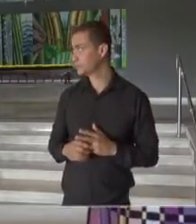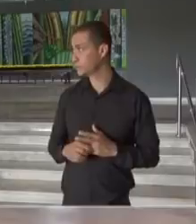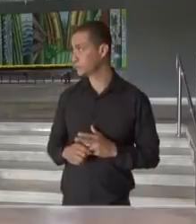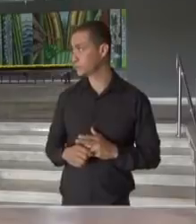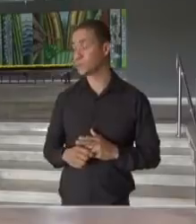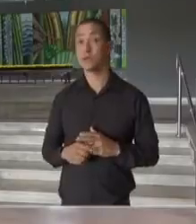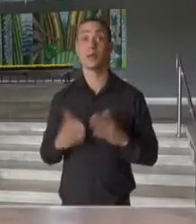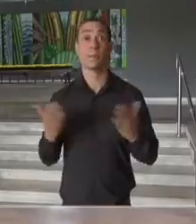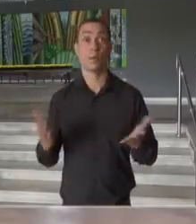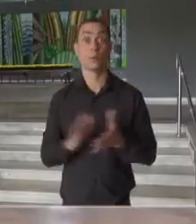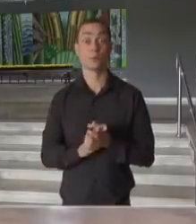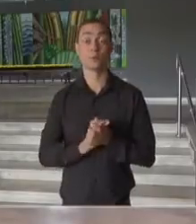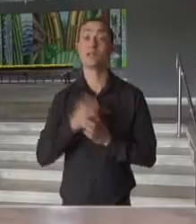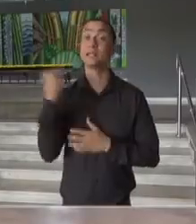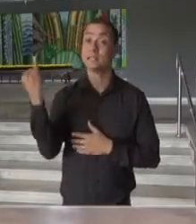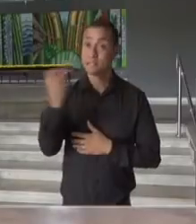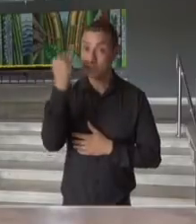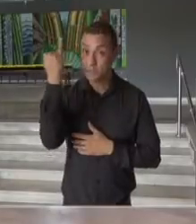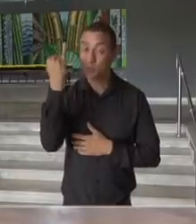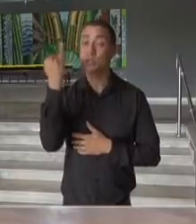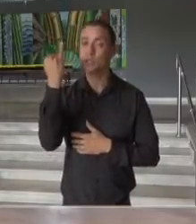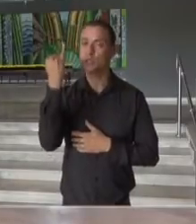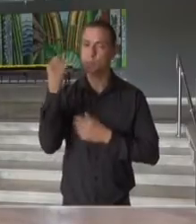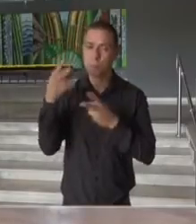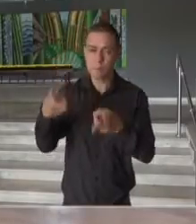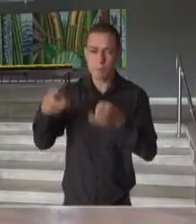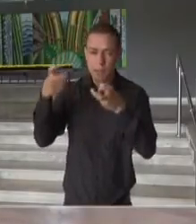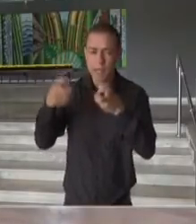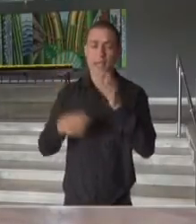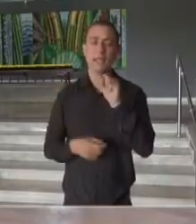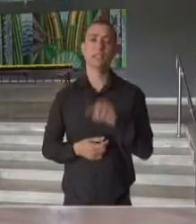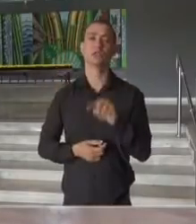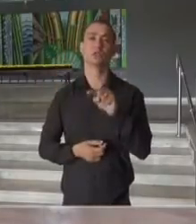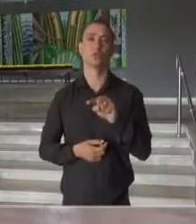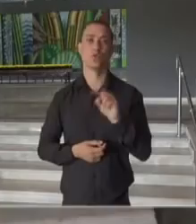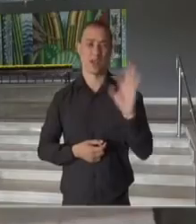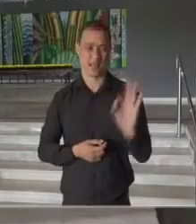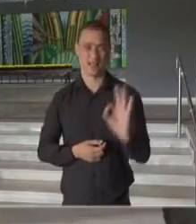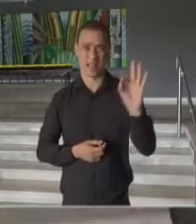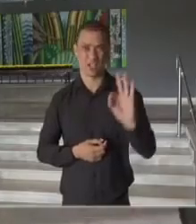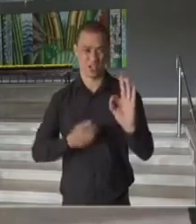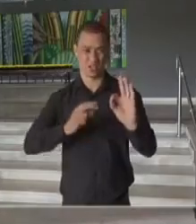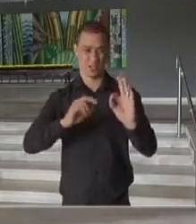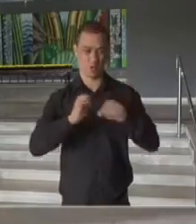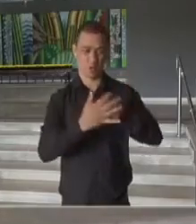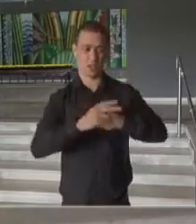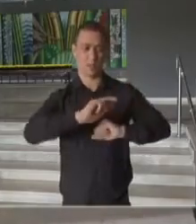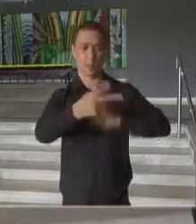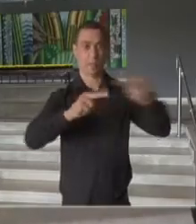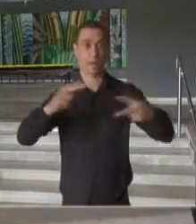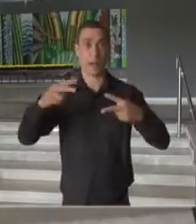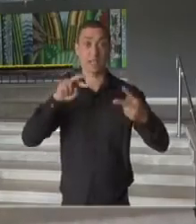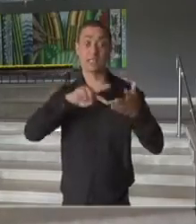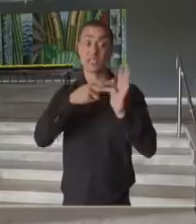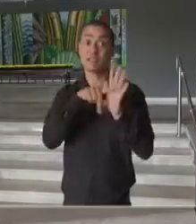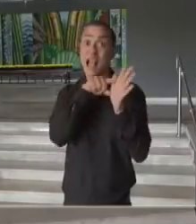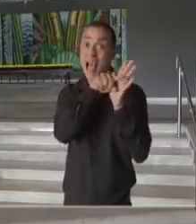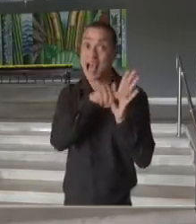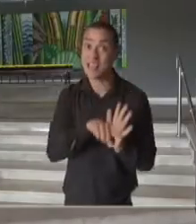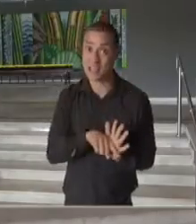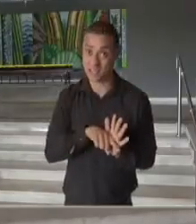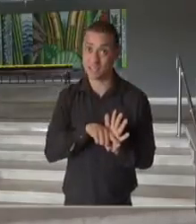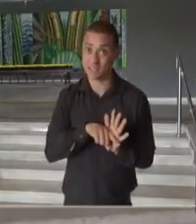É importante sempre a gente usar essa taxa de transmissão como uma análise. E ela é sempre